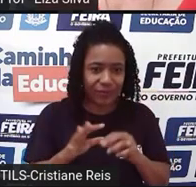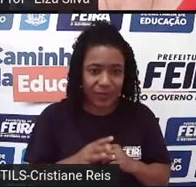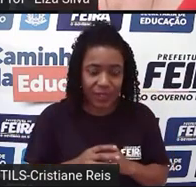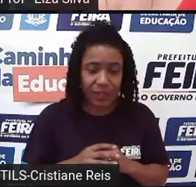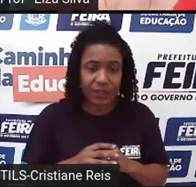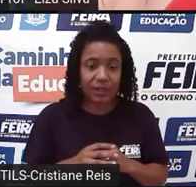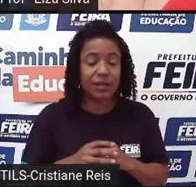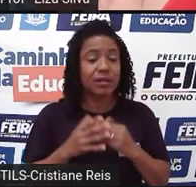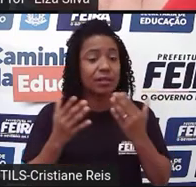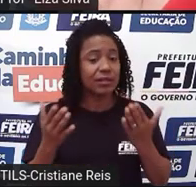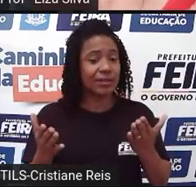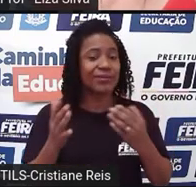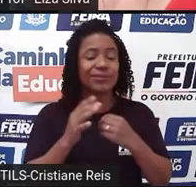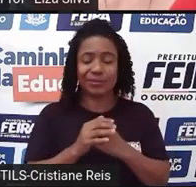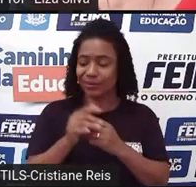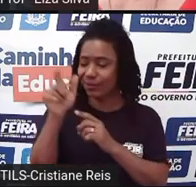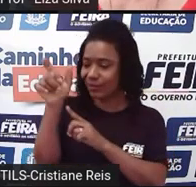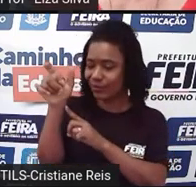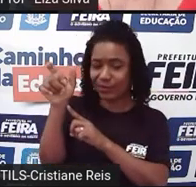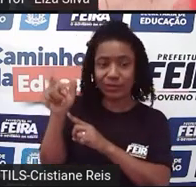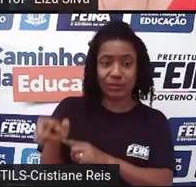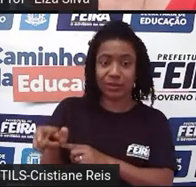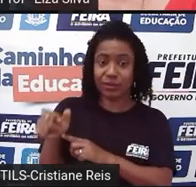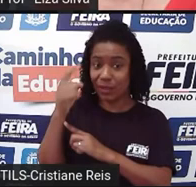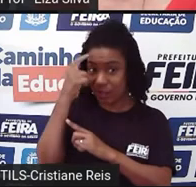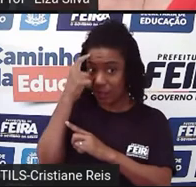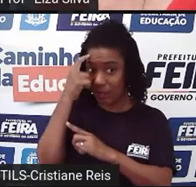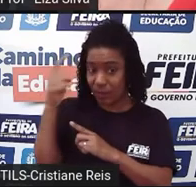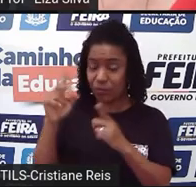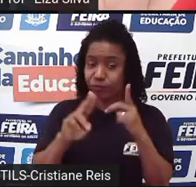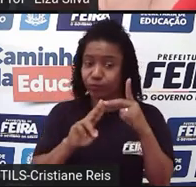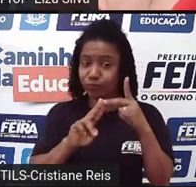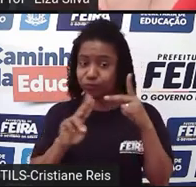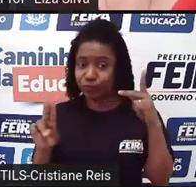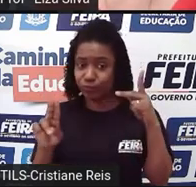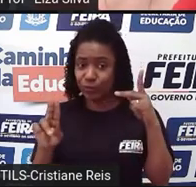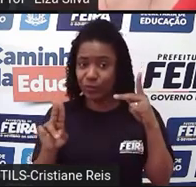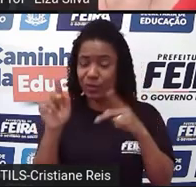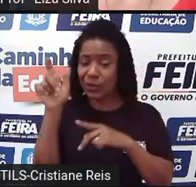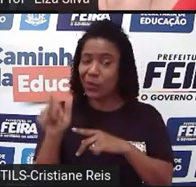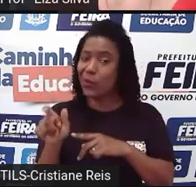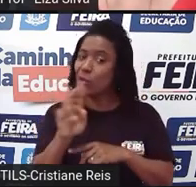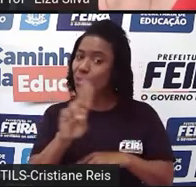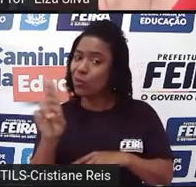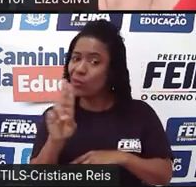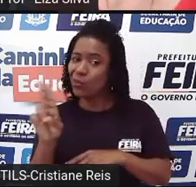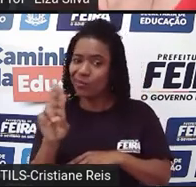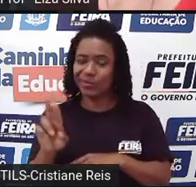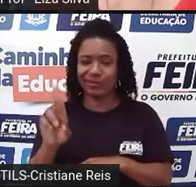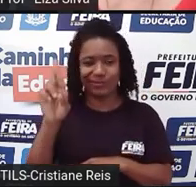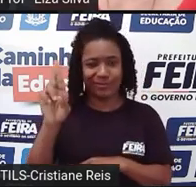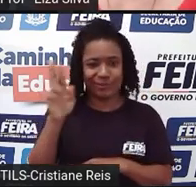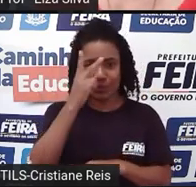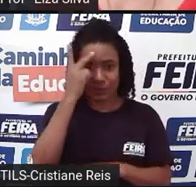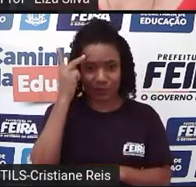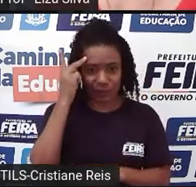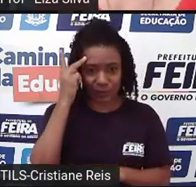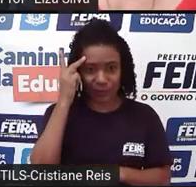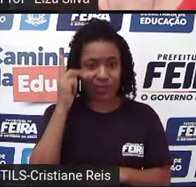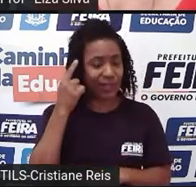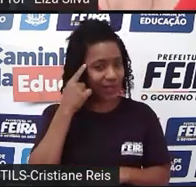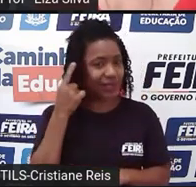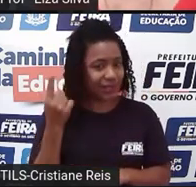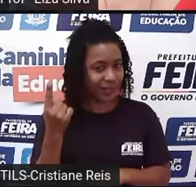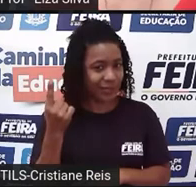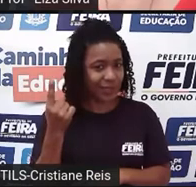gente já sabe, né? Que será sempre um pronome ou um nome correspondente ao pronome. Os pronomes da língua inglesa são